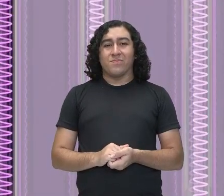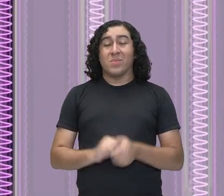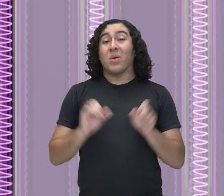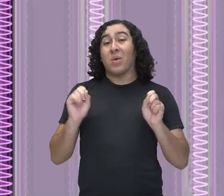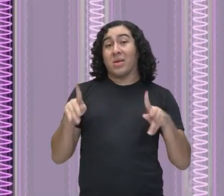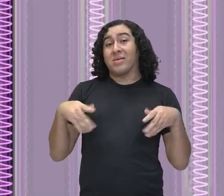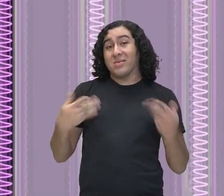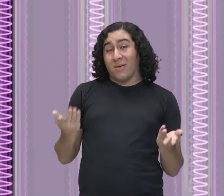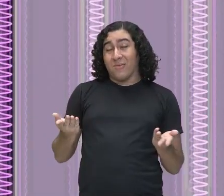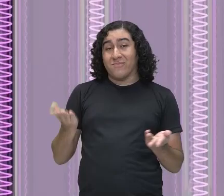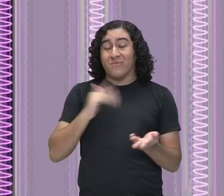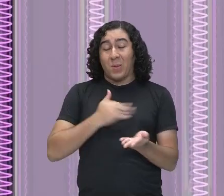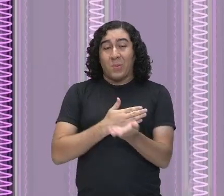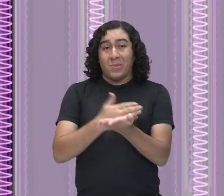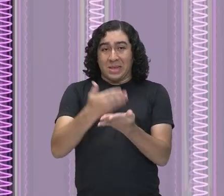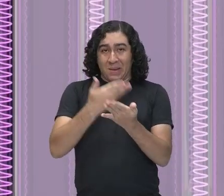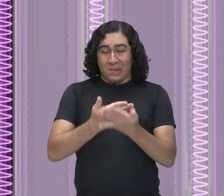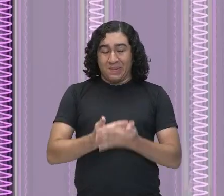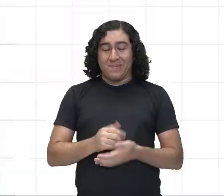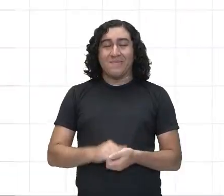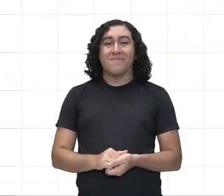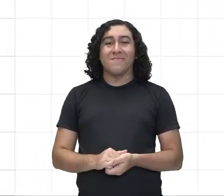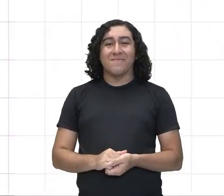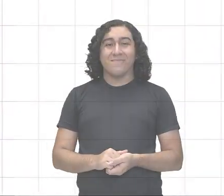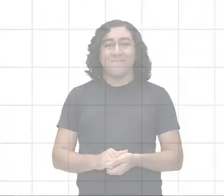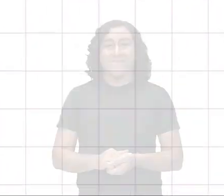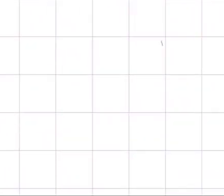então lhe convido agora, vamos para a nossa aula.